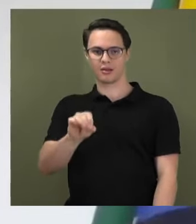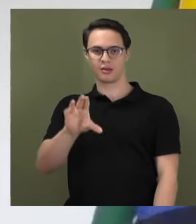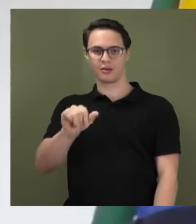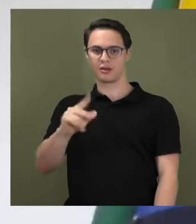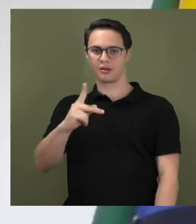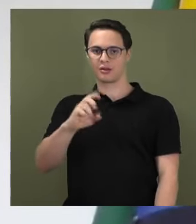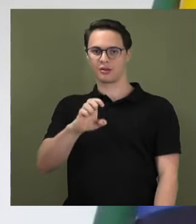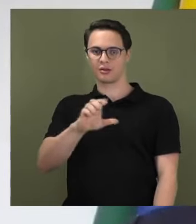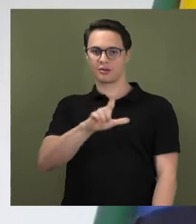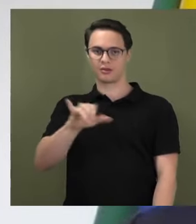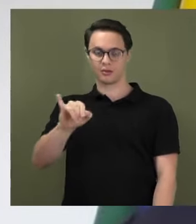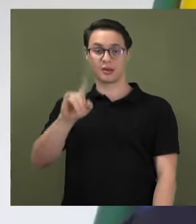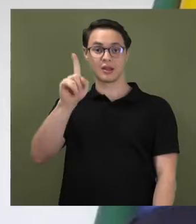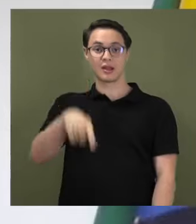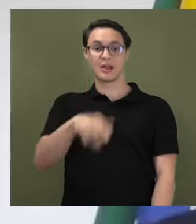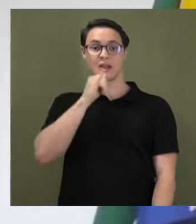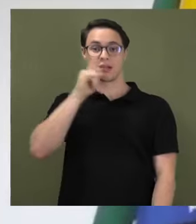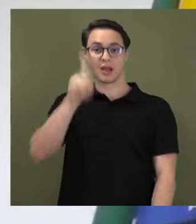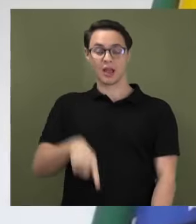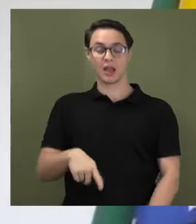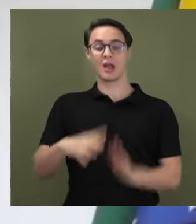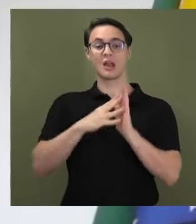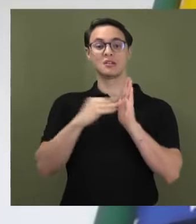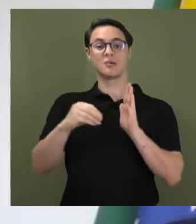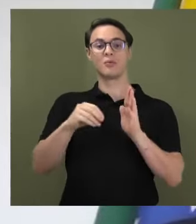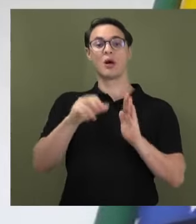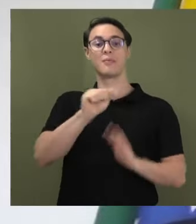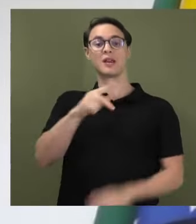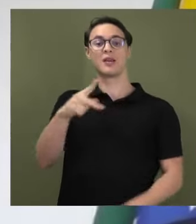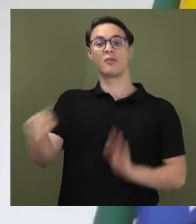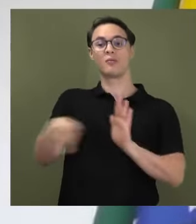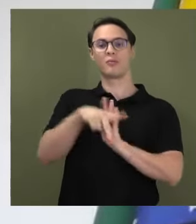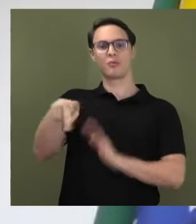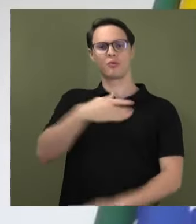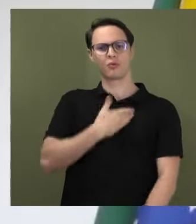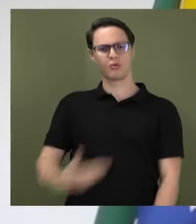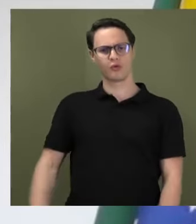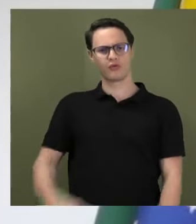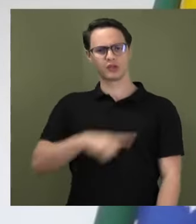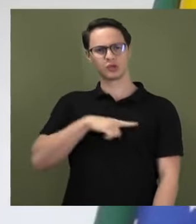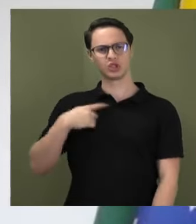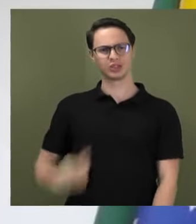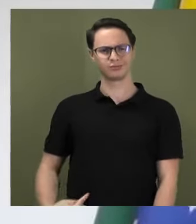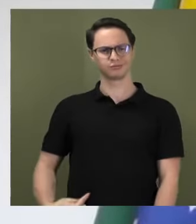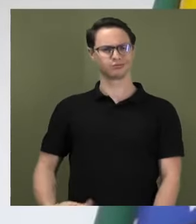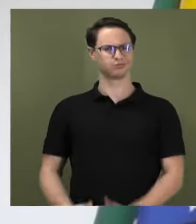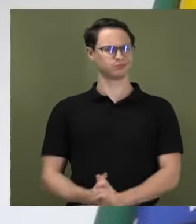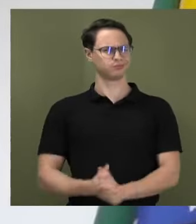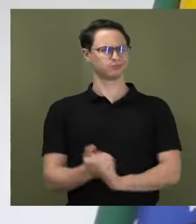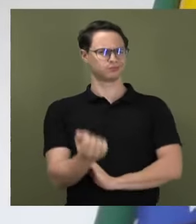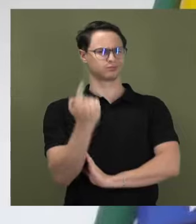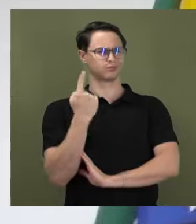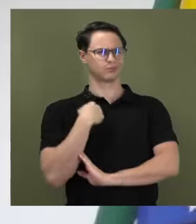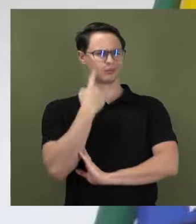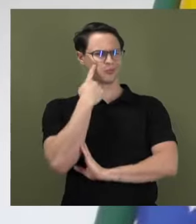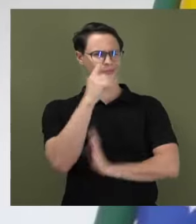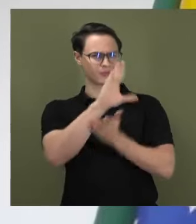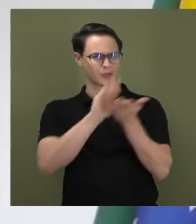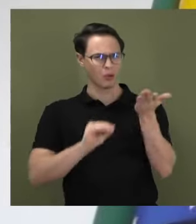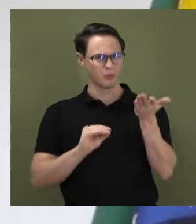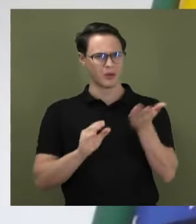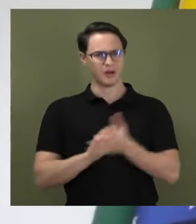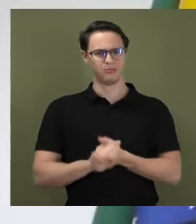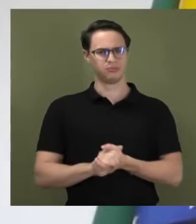aplicativo do governo chinês. Olha onde é que o Brasil está mirando, olha onde é que o Brasil está se